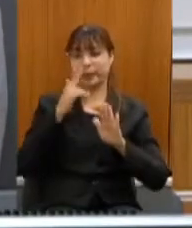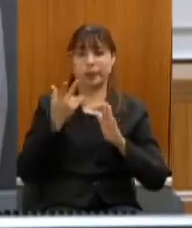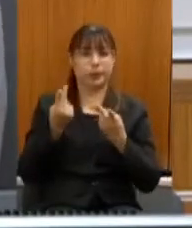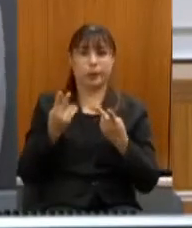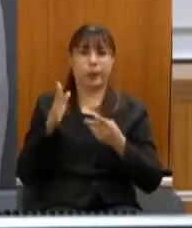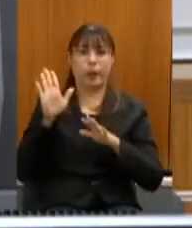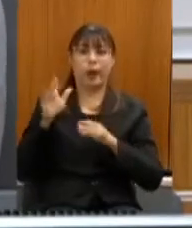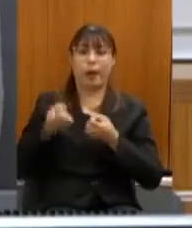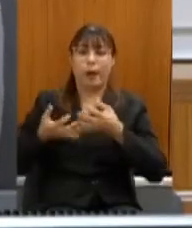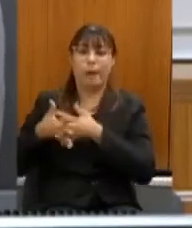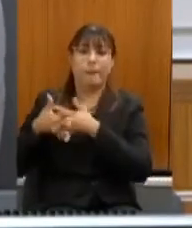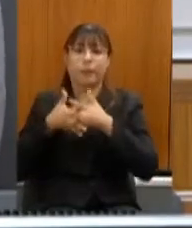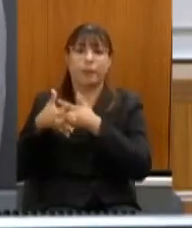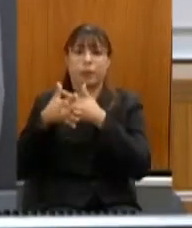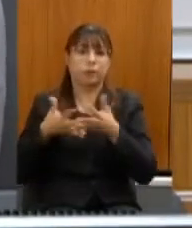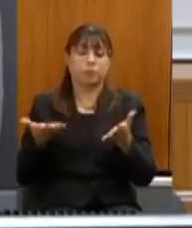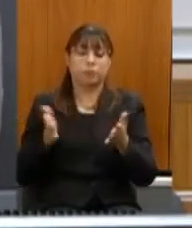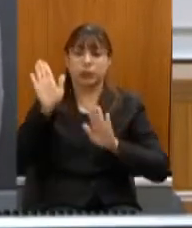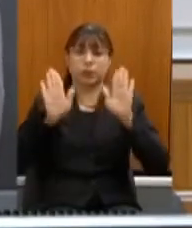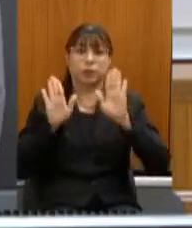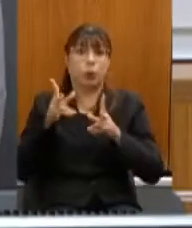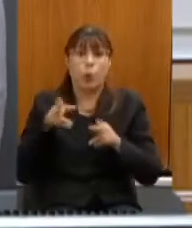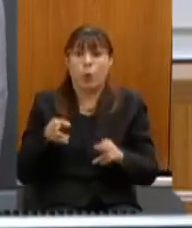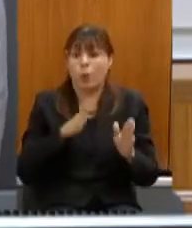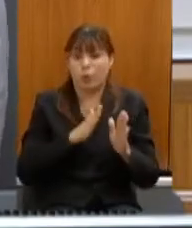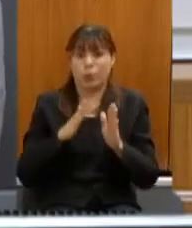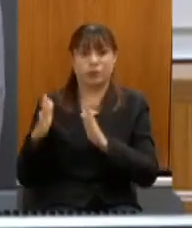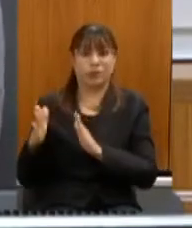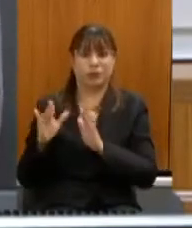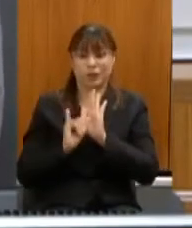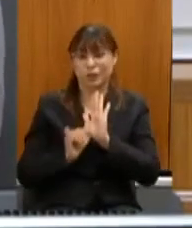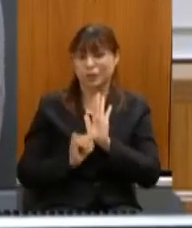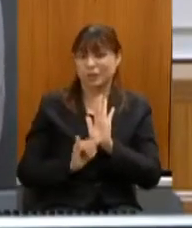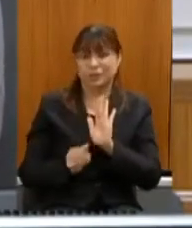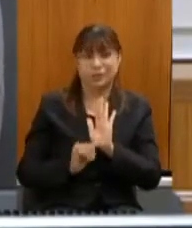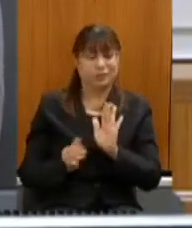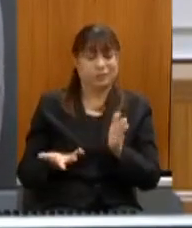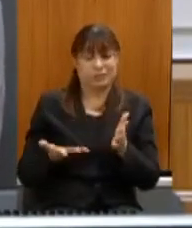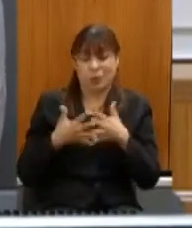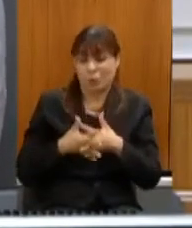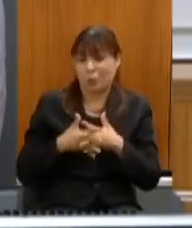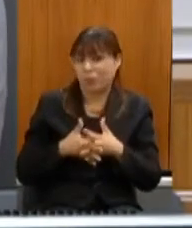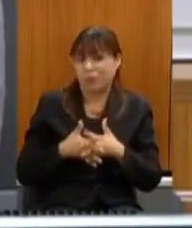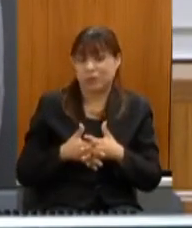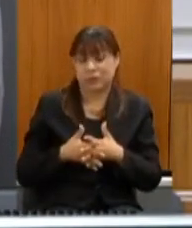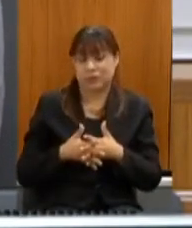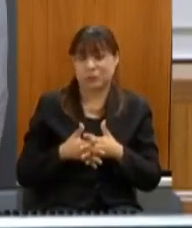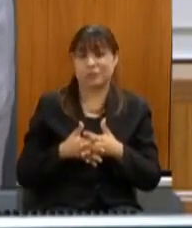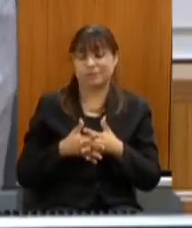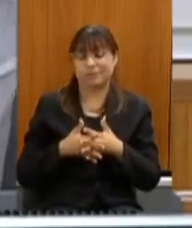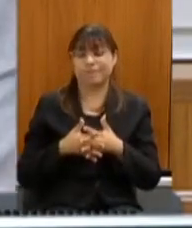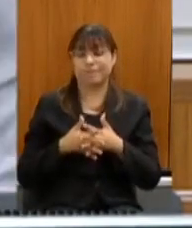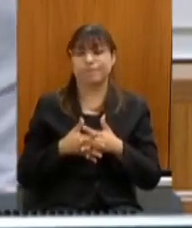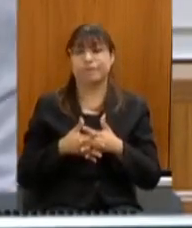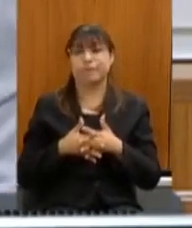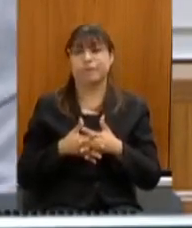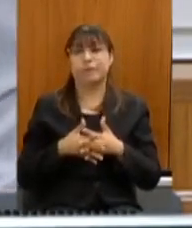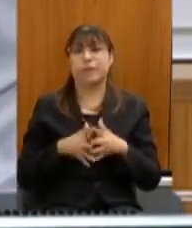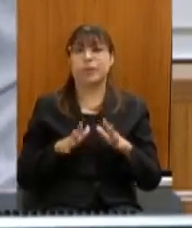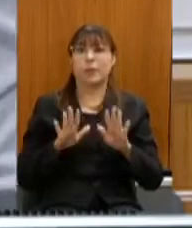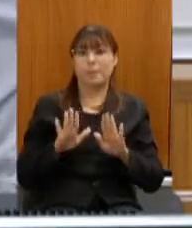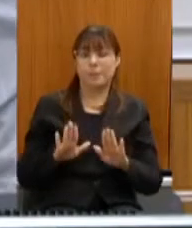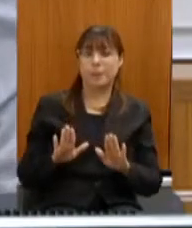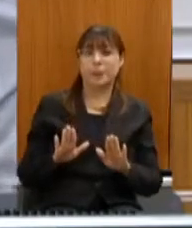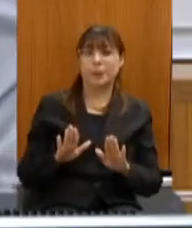não há diferenciação nenhuma os nossos editais são extremamente complexos nesse sentido agora no que